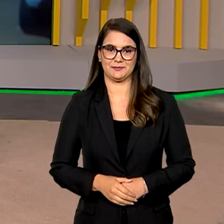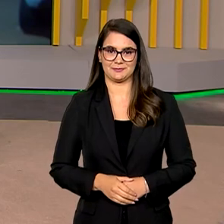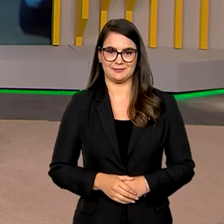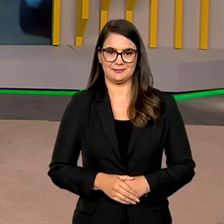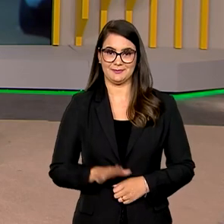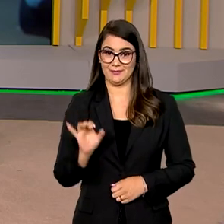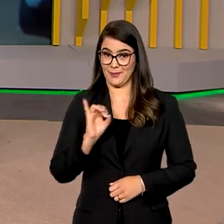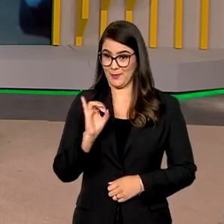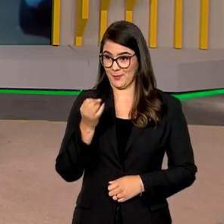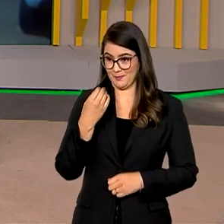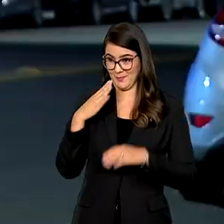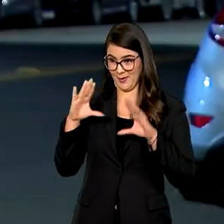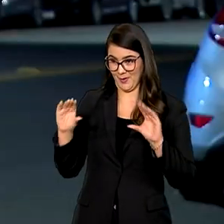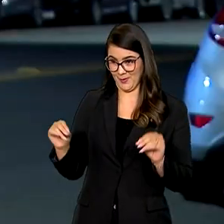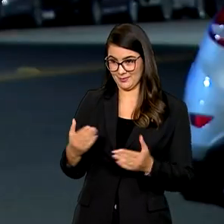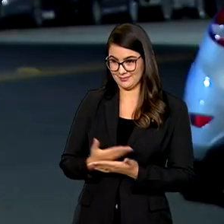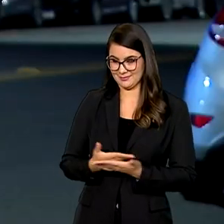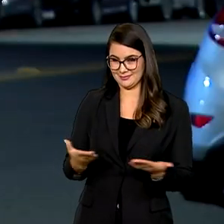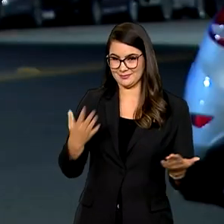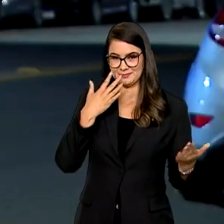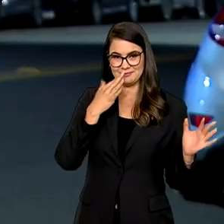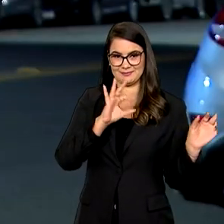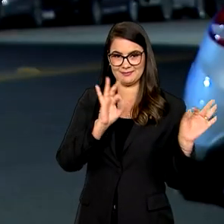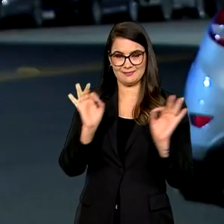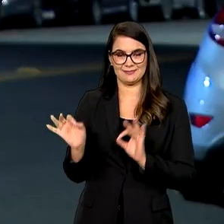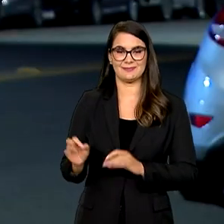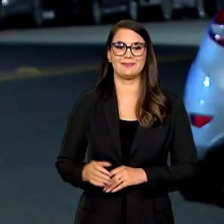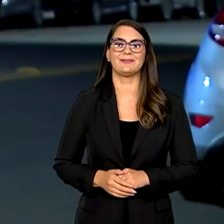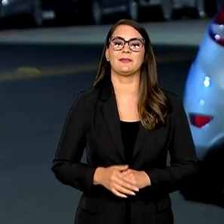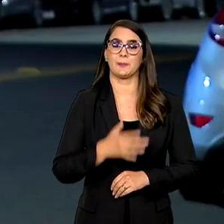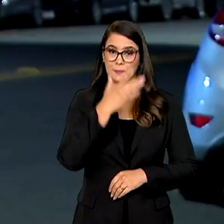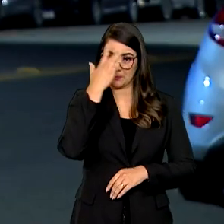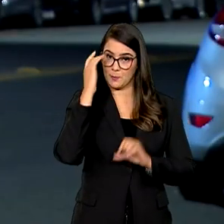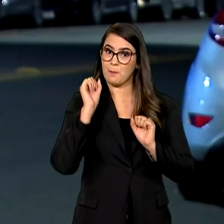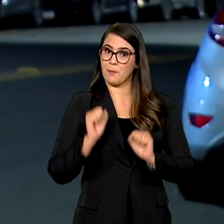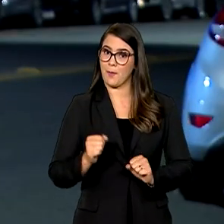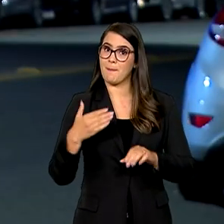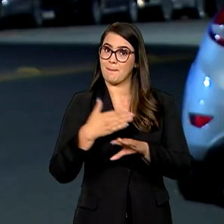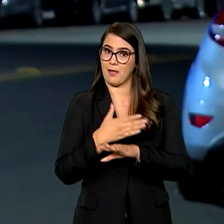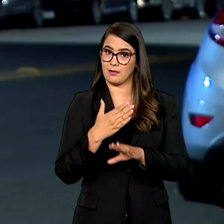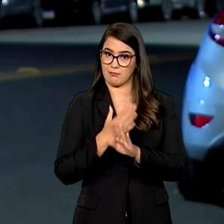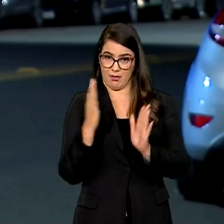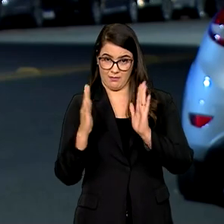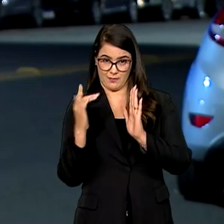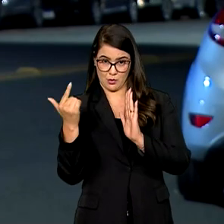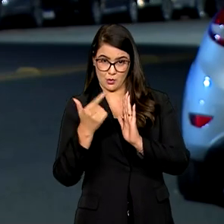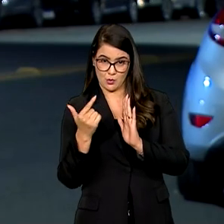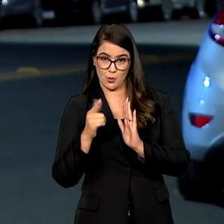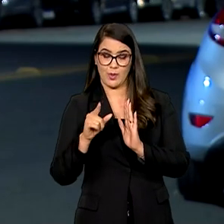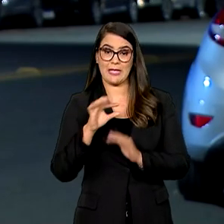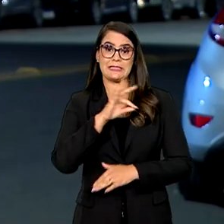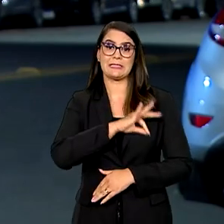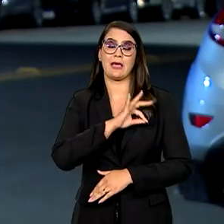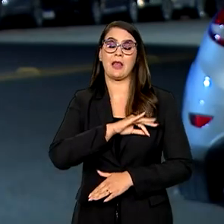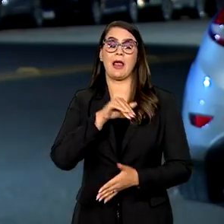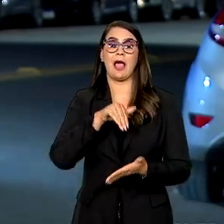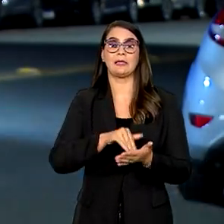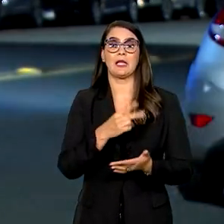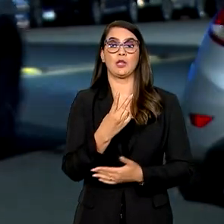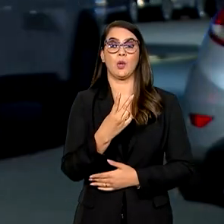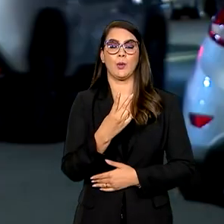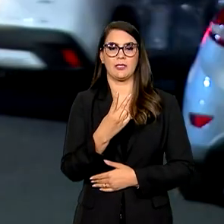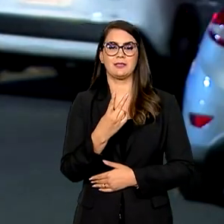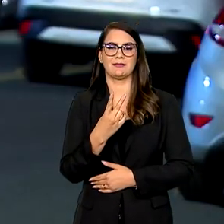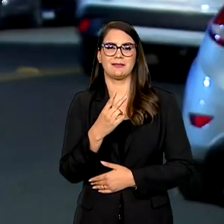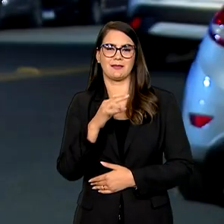Oi, Ana, Roberto. Boa noite a vocês, a todo mundo que está com a gente. Olha só, quem pode participar dessa fase é quem tem renda de até dois salários mínimos ou